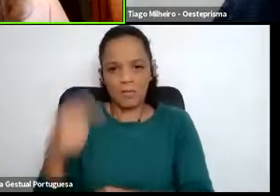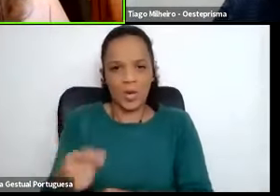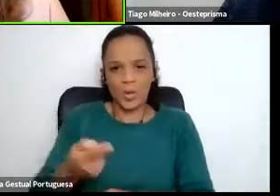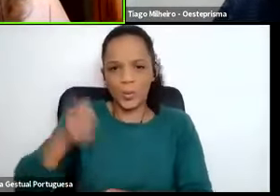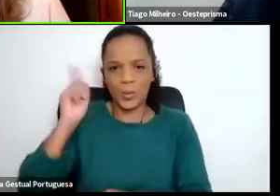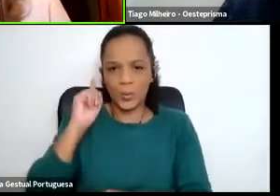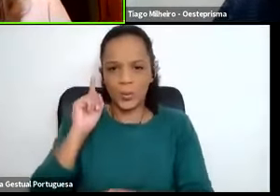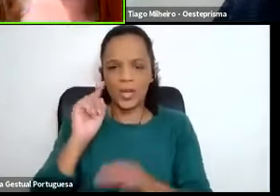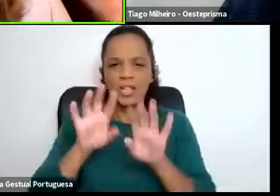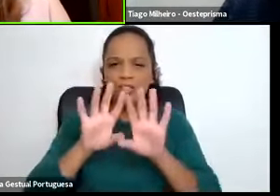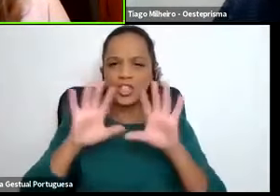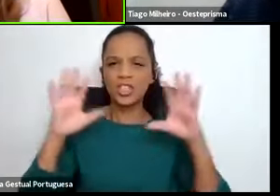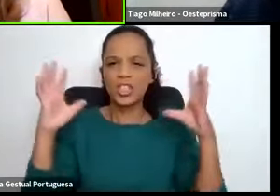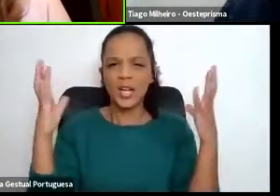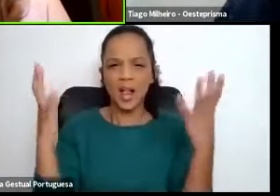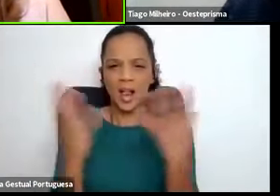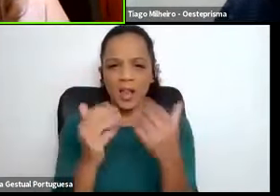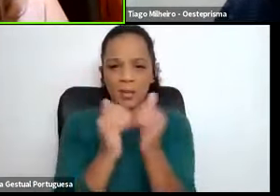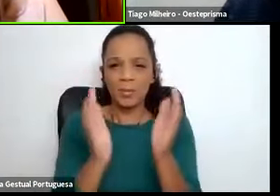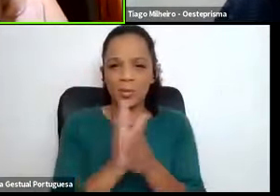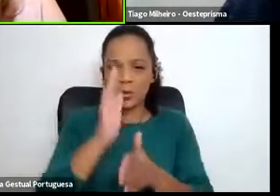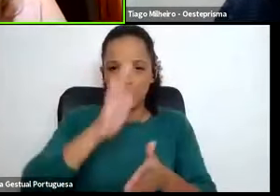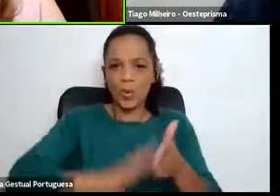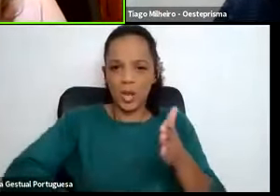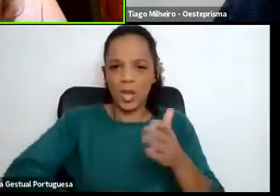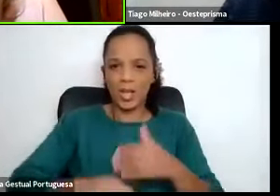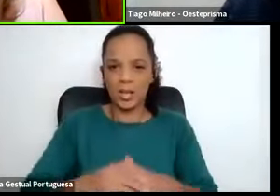com todos os colegas.